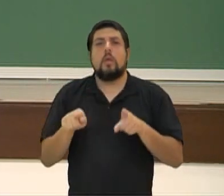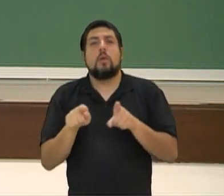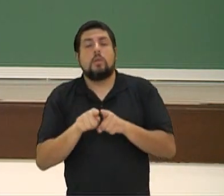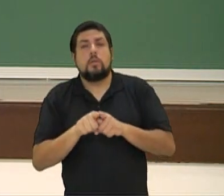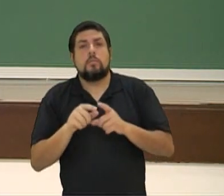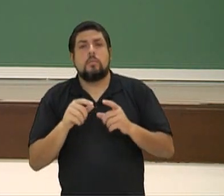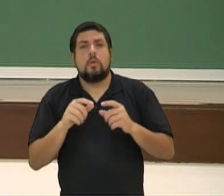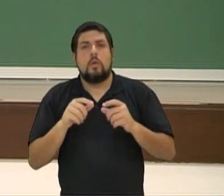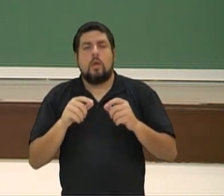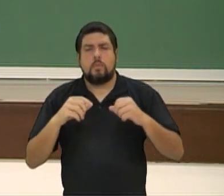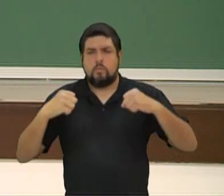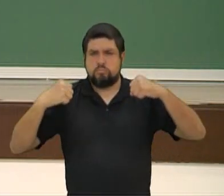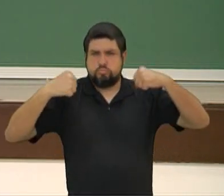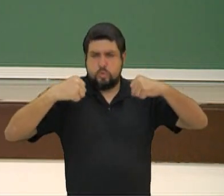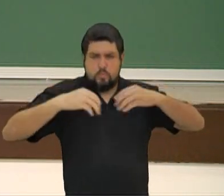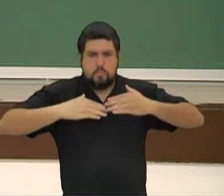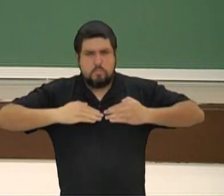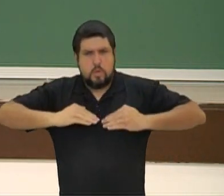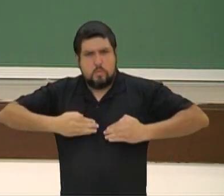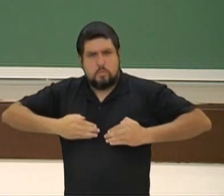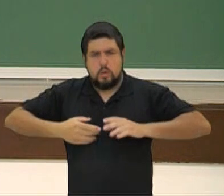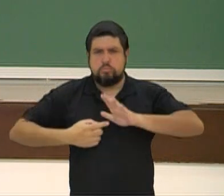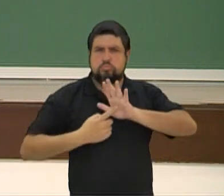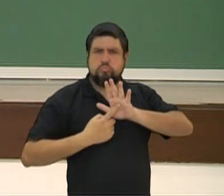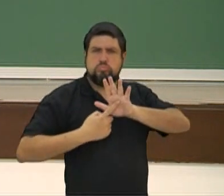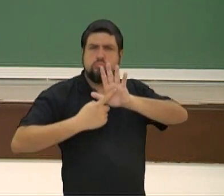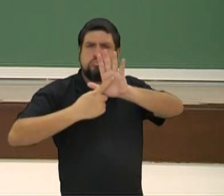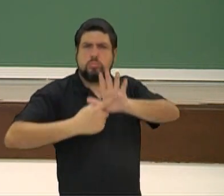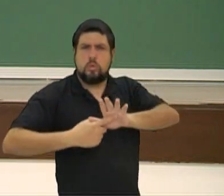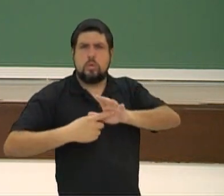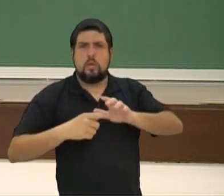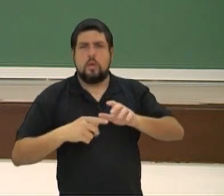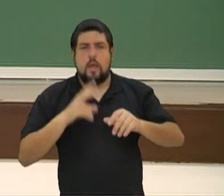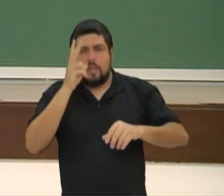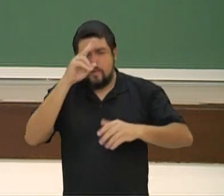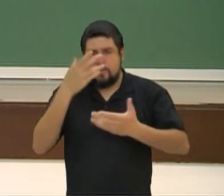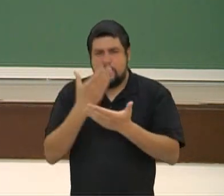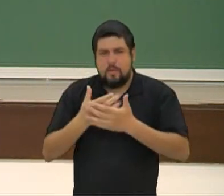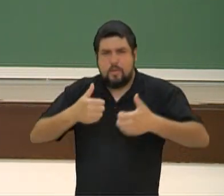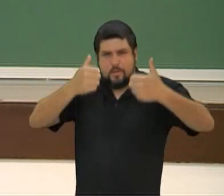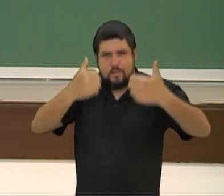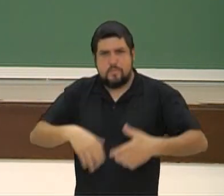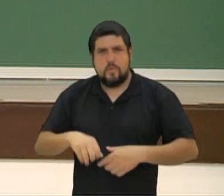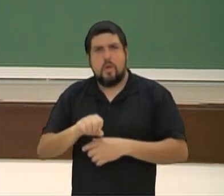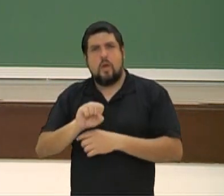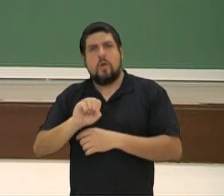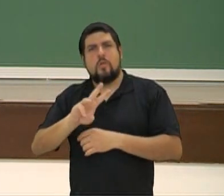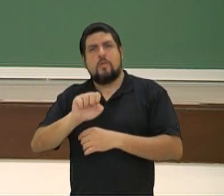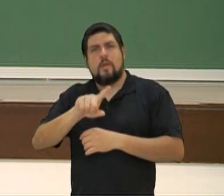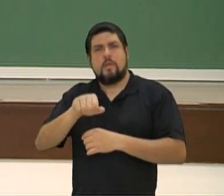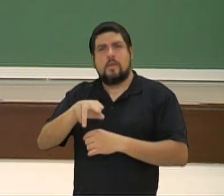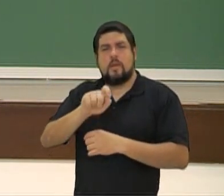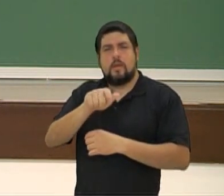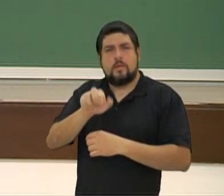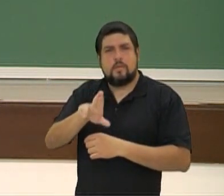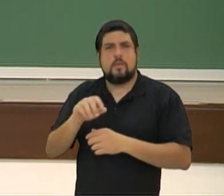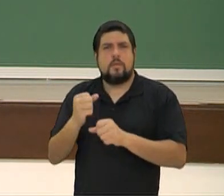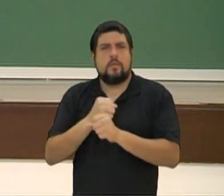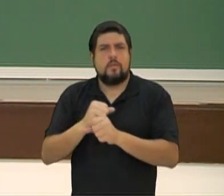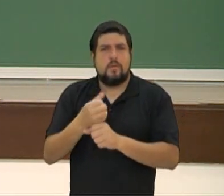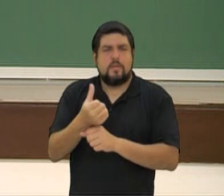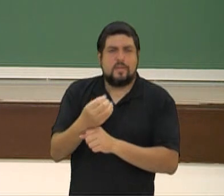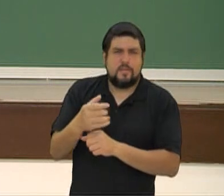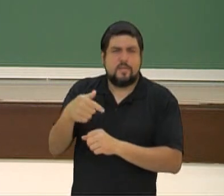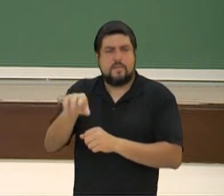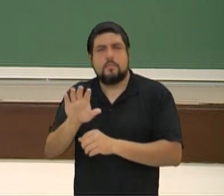o fisiculturismo, que eu lembro que nessa aula nós até comentamos sobre Arnold Schwarzenegger, que era um símbolo do fisiculturismo na década de 60, 70.